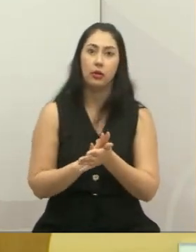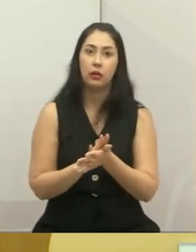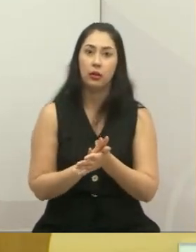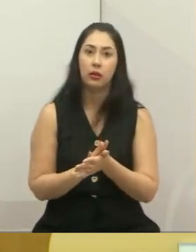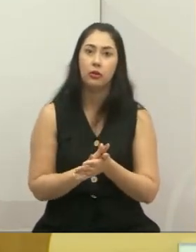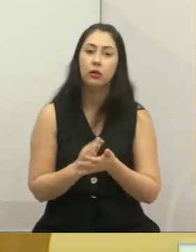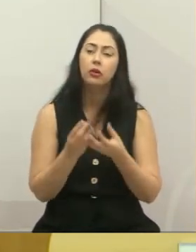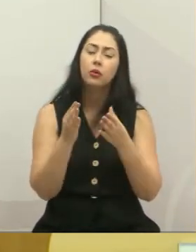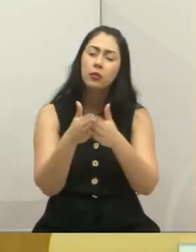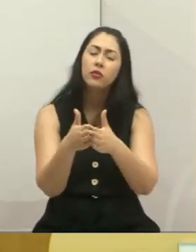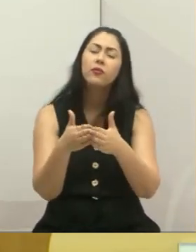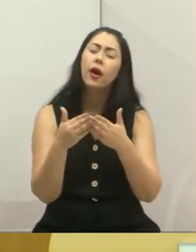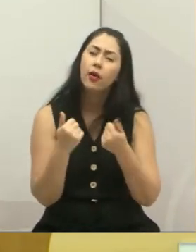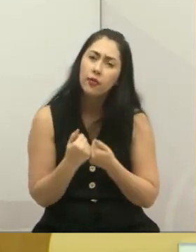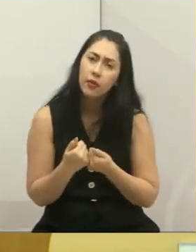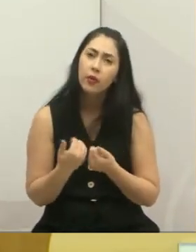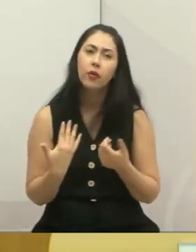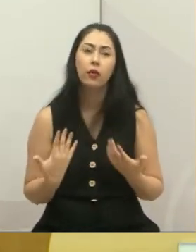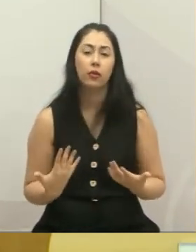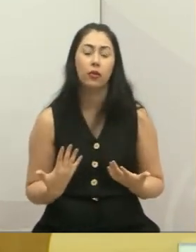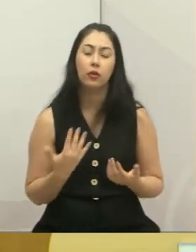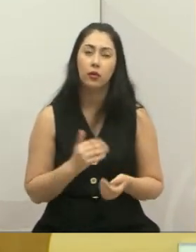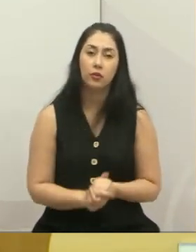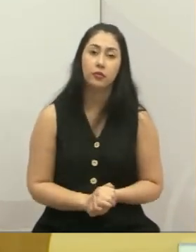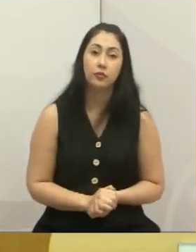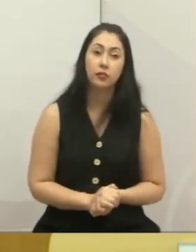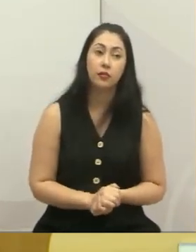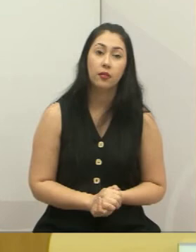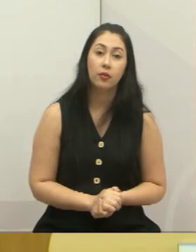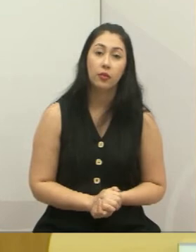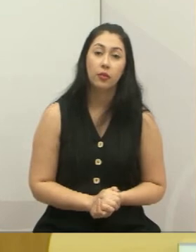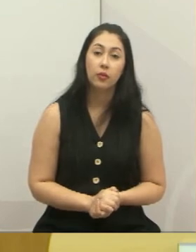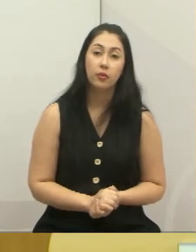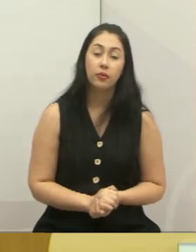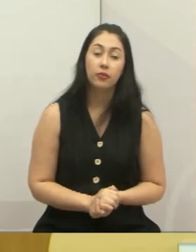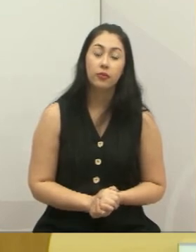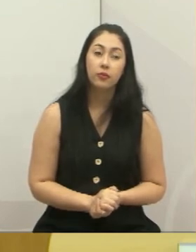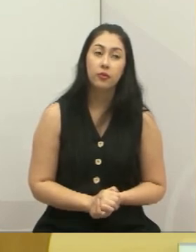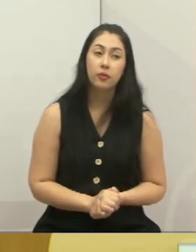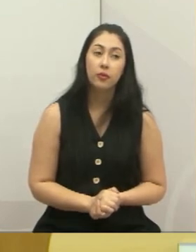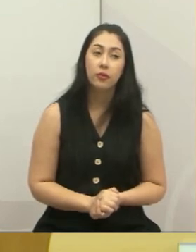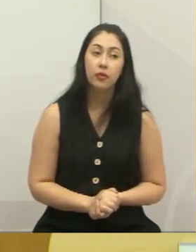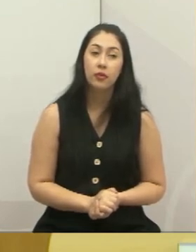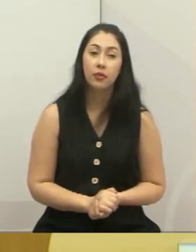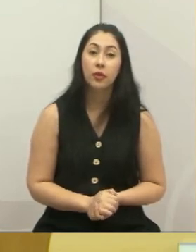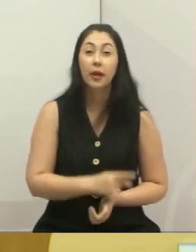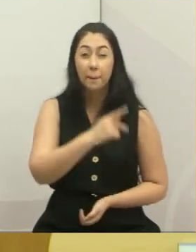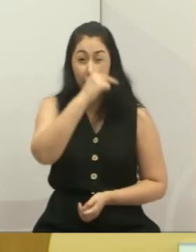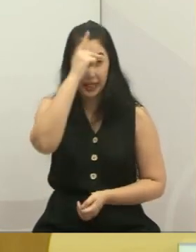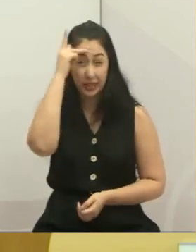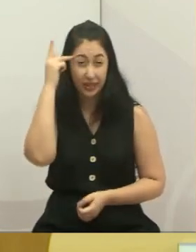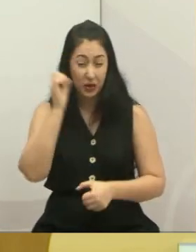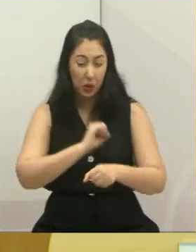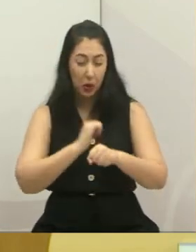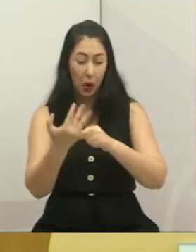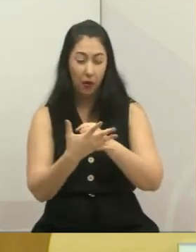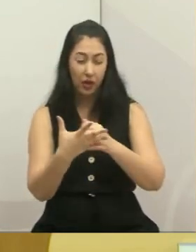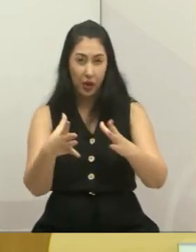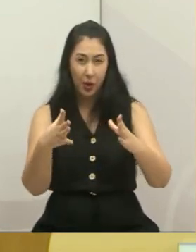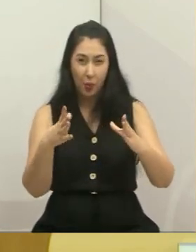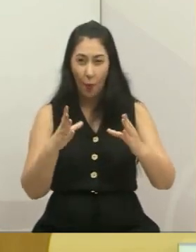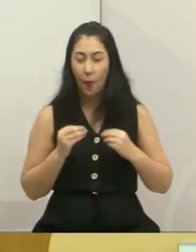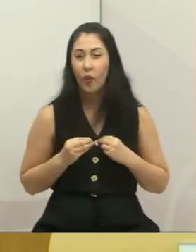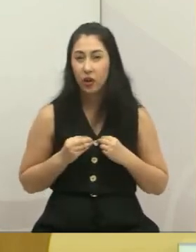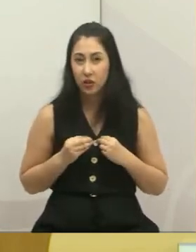Não faça isso. Porque quem passa com essa doença lá no